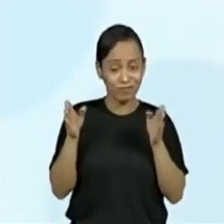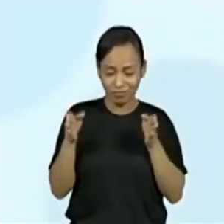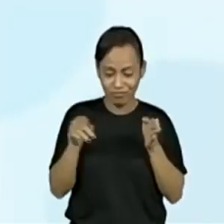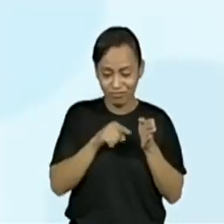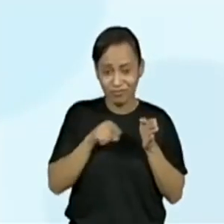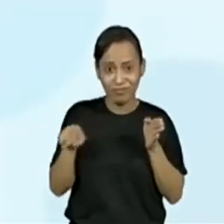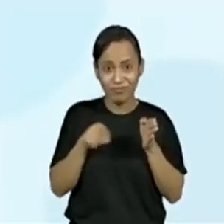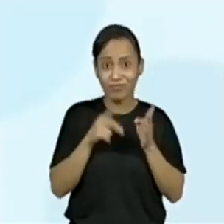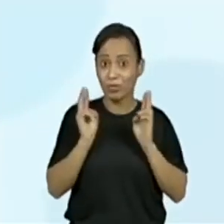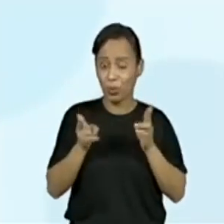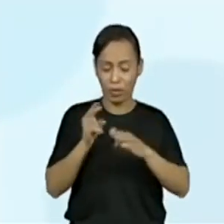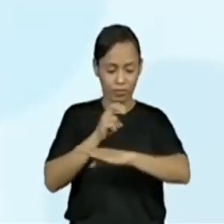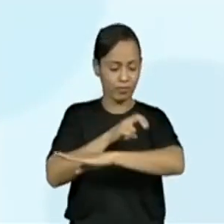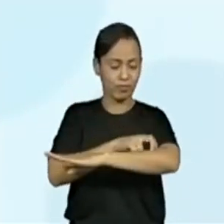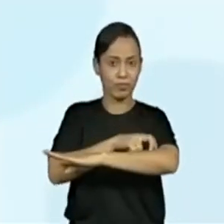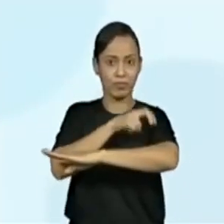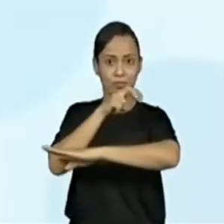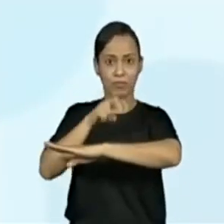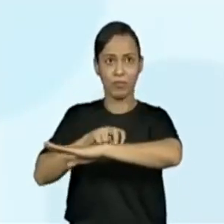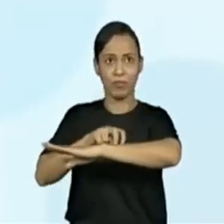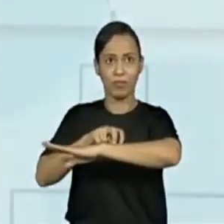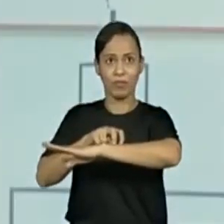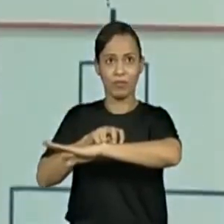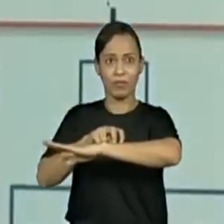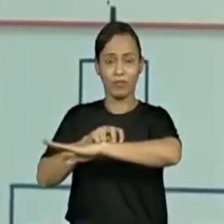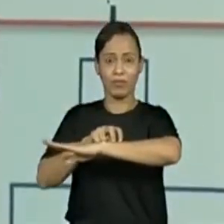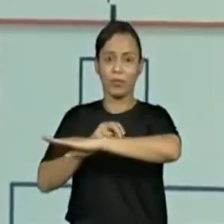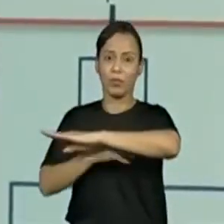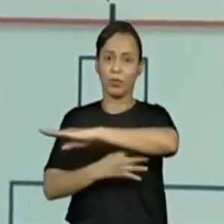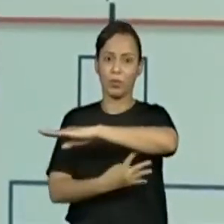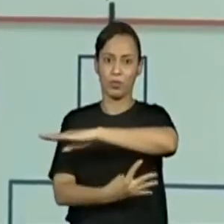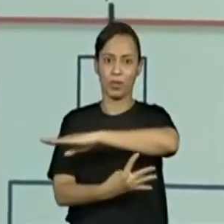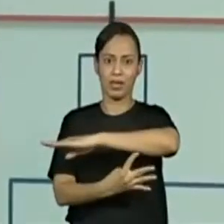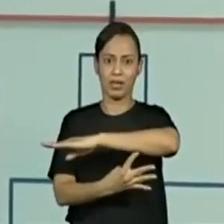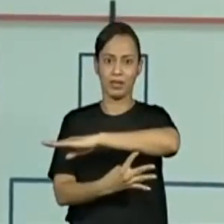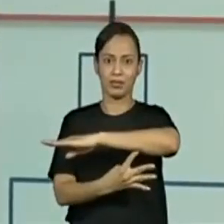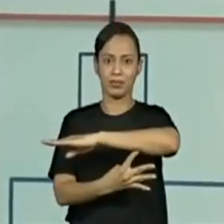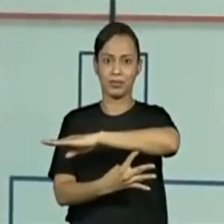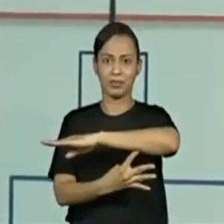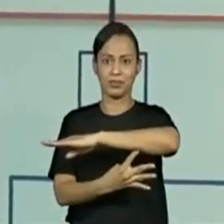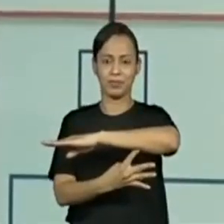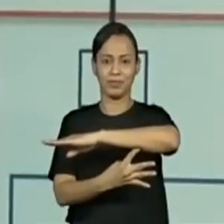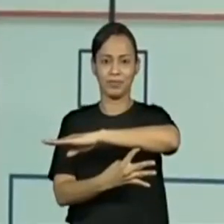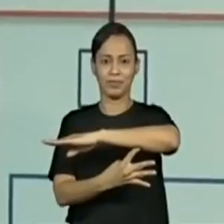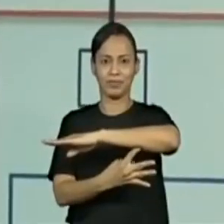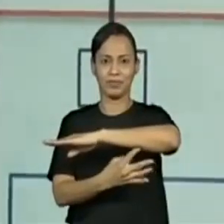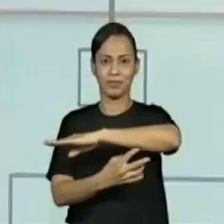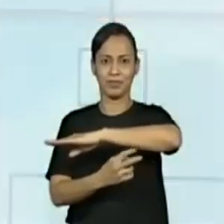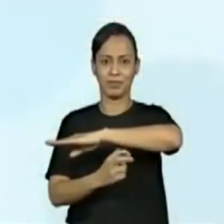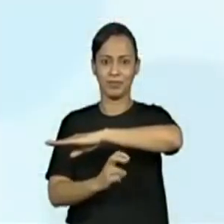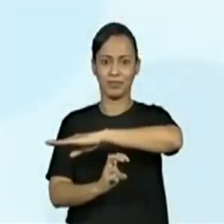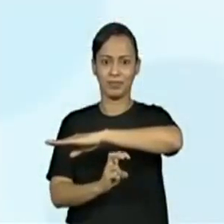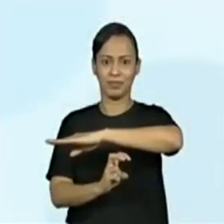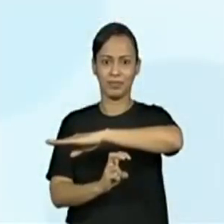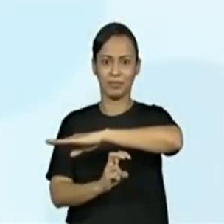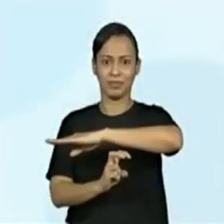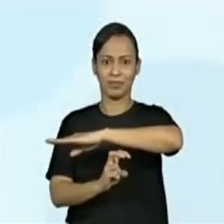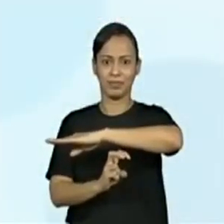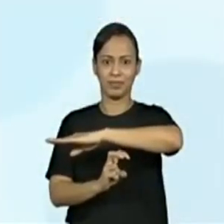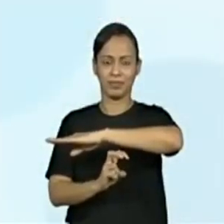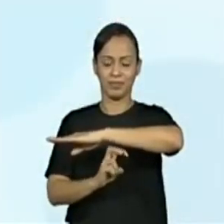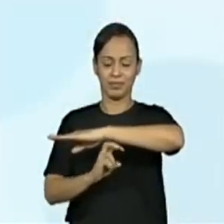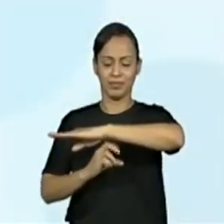então ele saiu do 4 e foi para o número que vem logo após o 5. É um salto que tem tamanho 1,